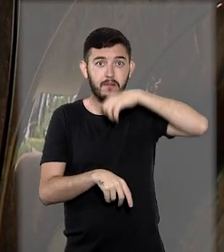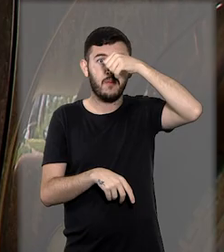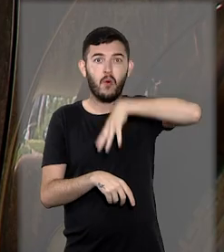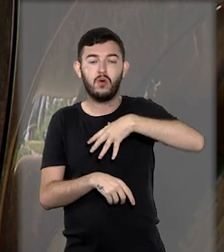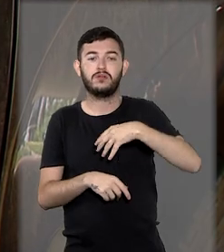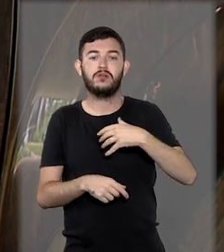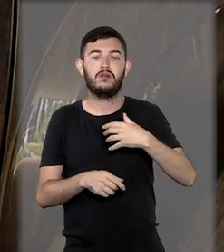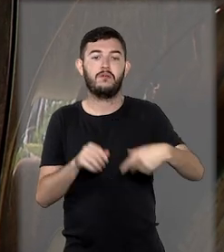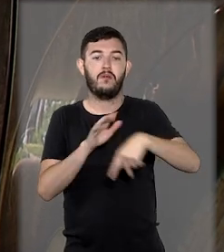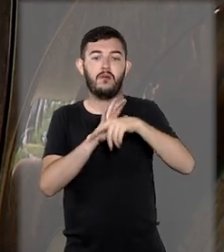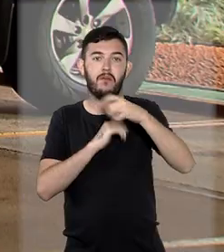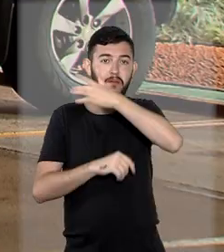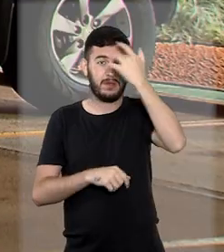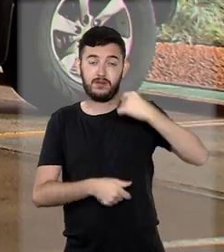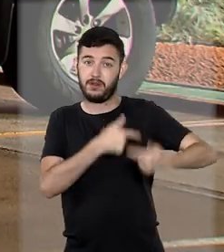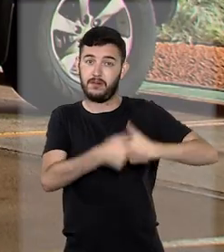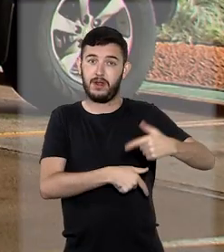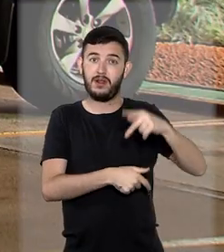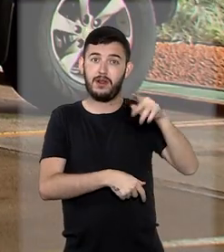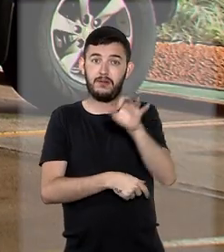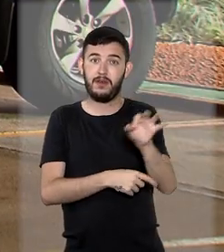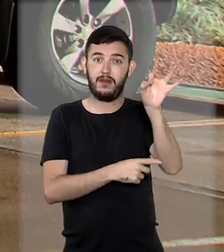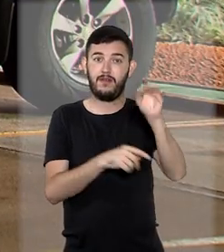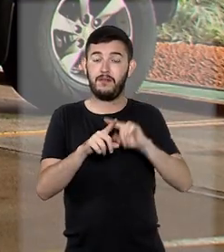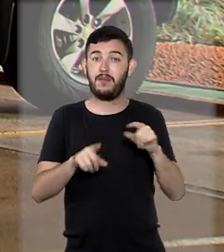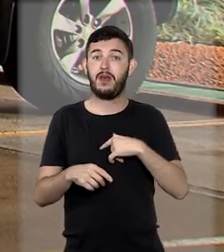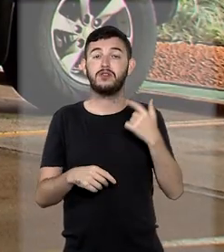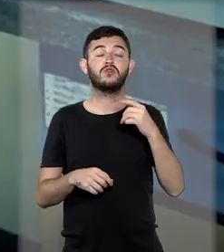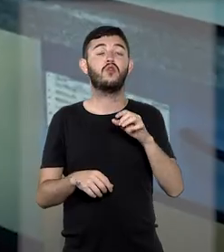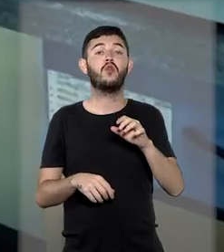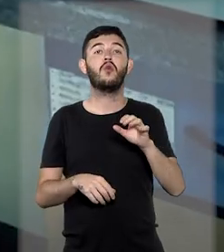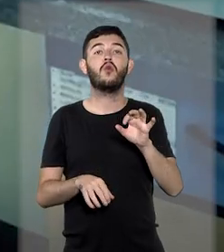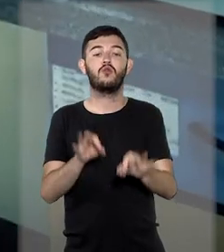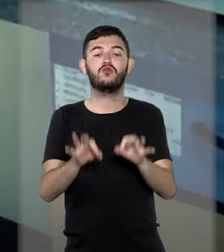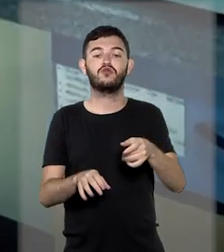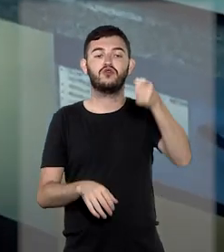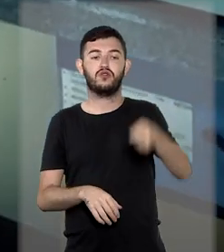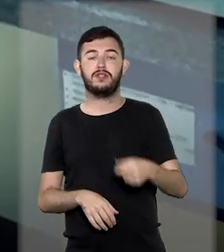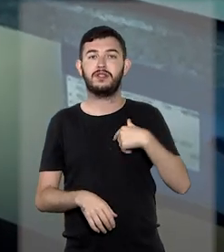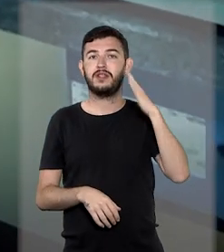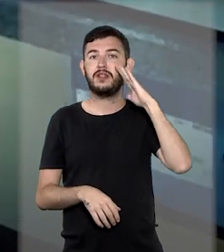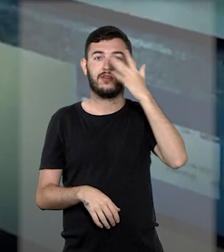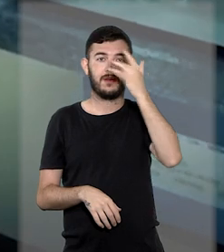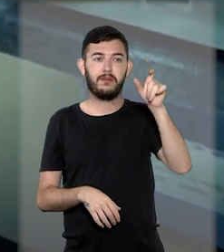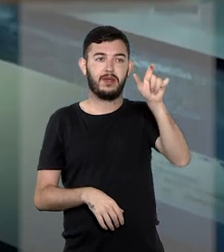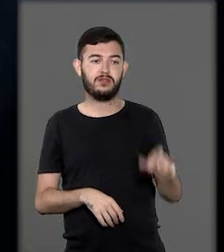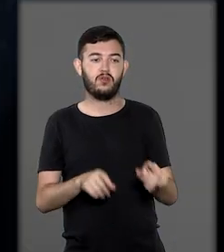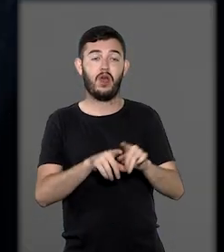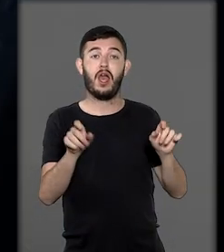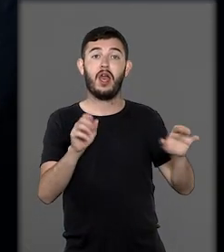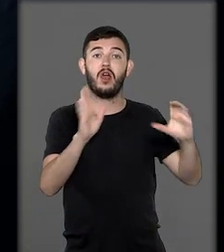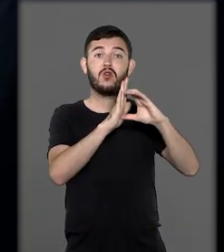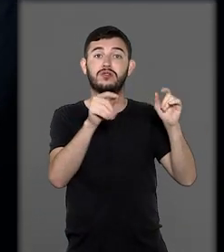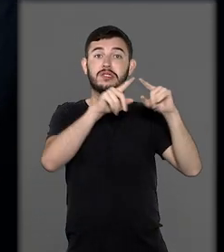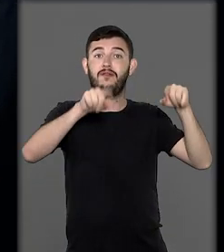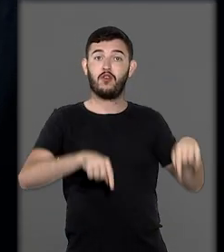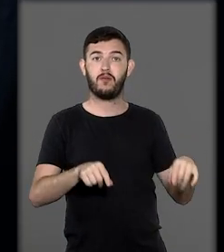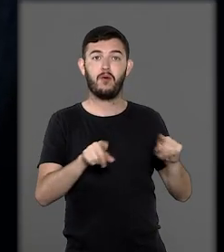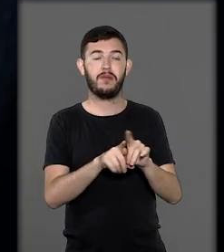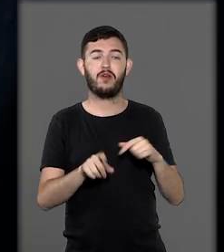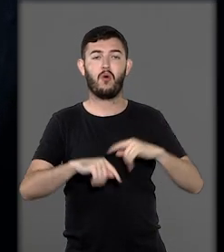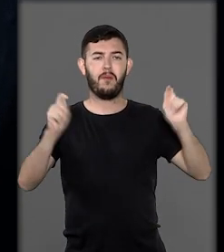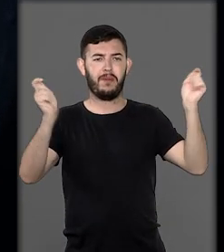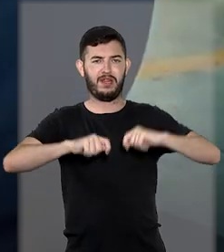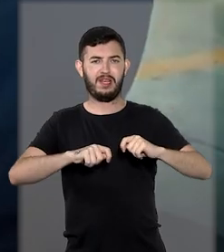por um agente da corporação. Mas o juízo federal entendeu que a condição de servidor público do investigado não justificava sua